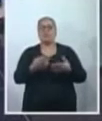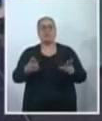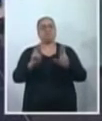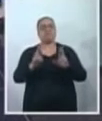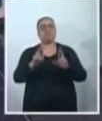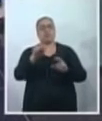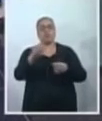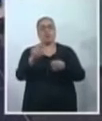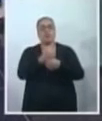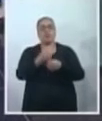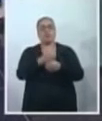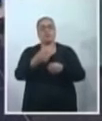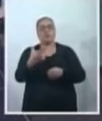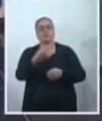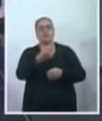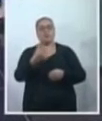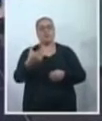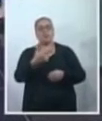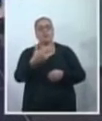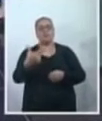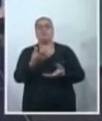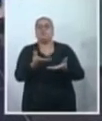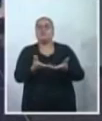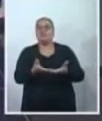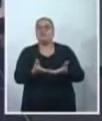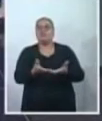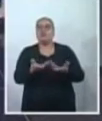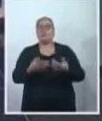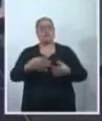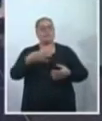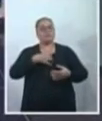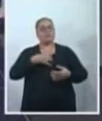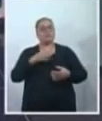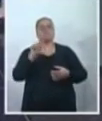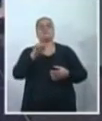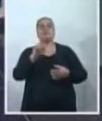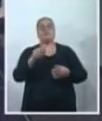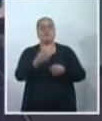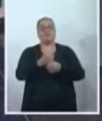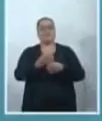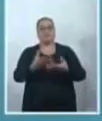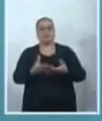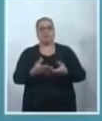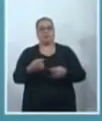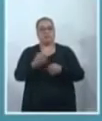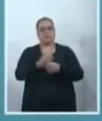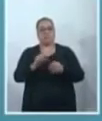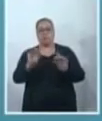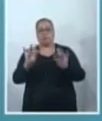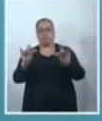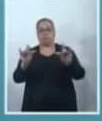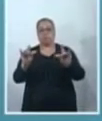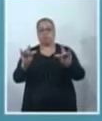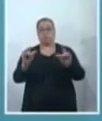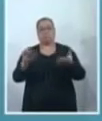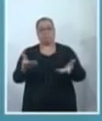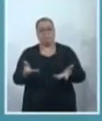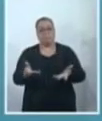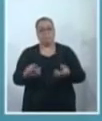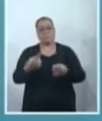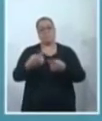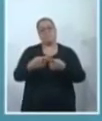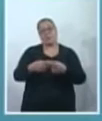aí, batendo na porta de todo mundo, todos os gabinetes, que sensação é essa aí desse ano? Esse ano passou muito rápido, Principalmente para quem